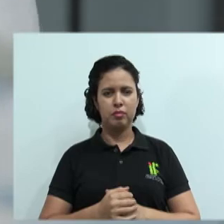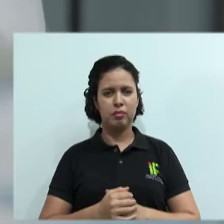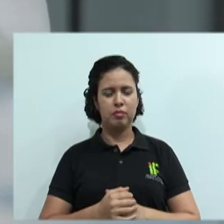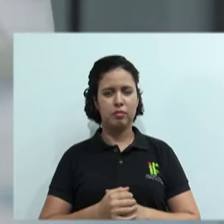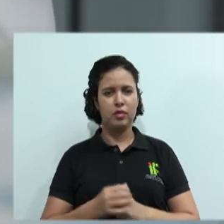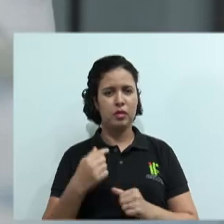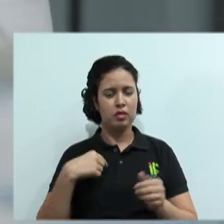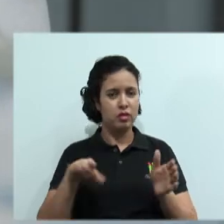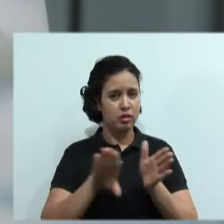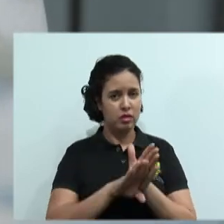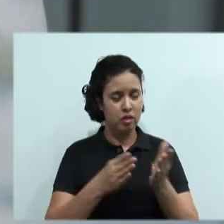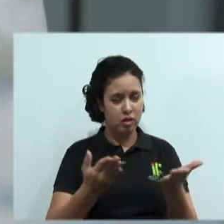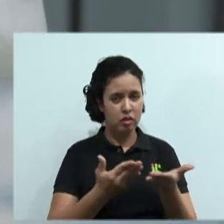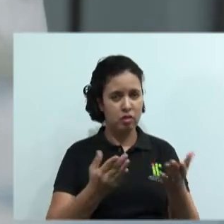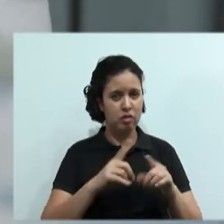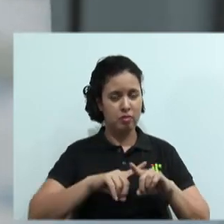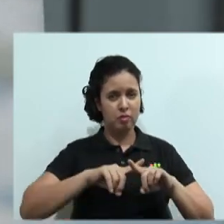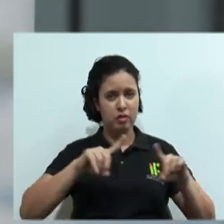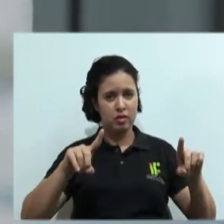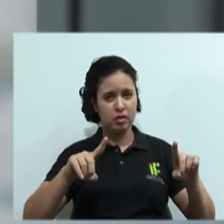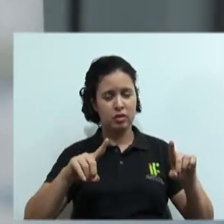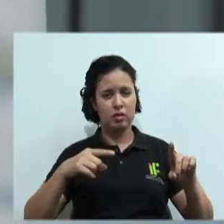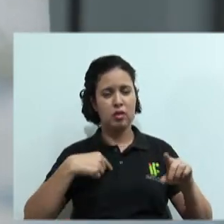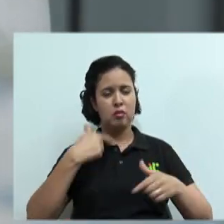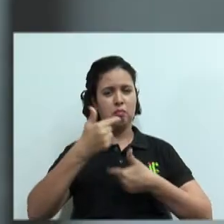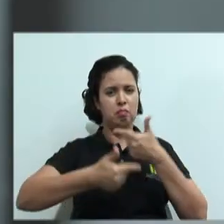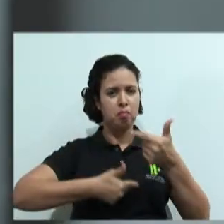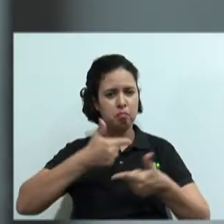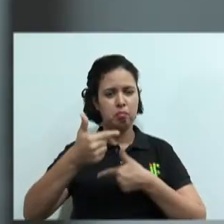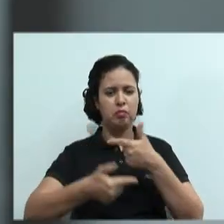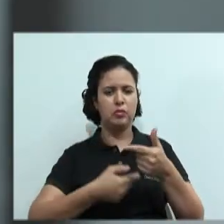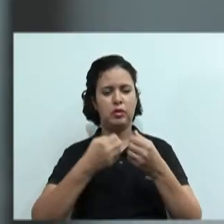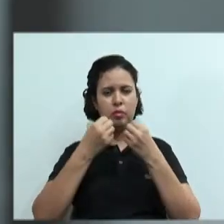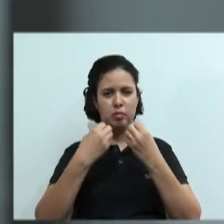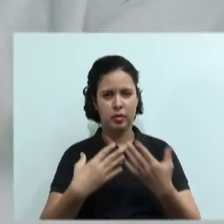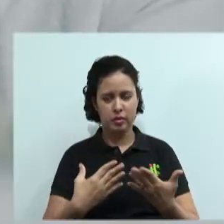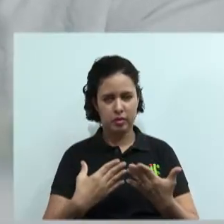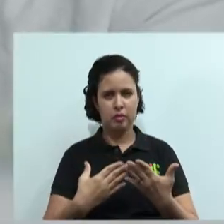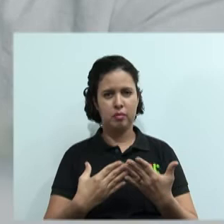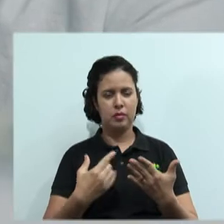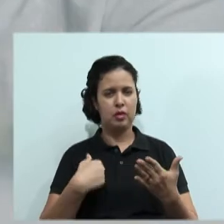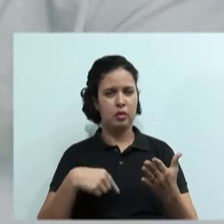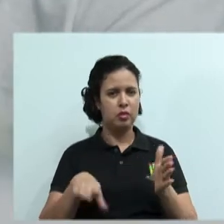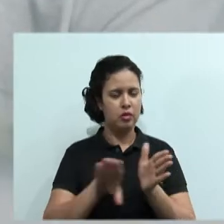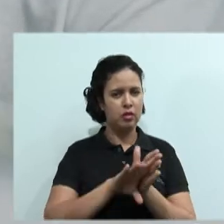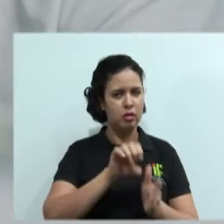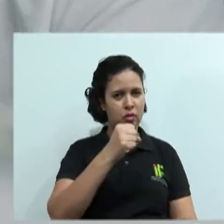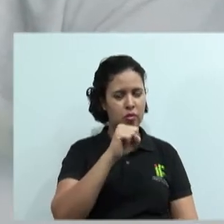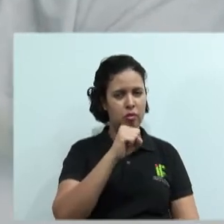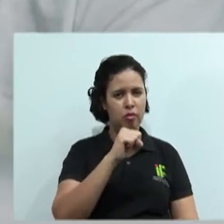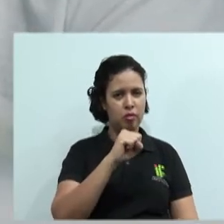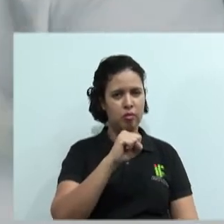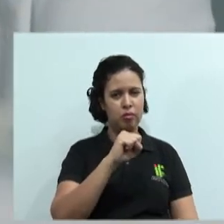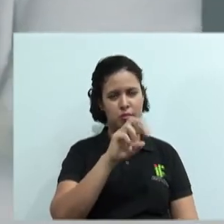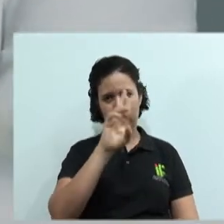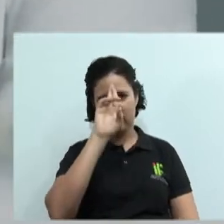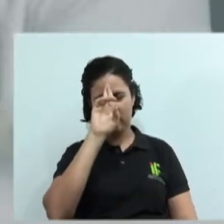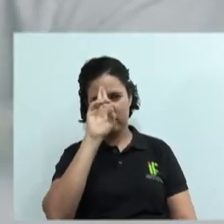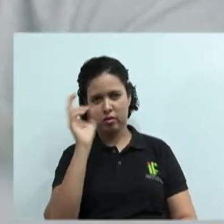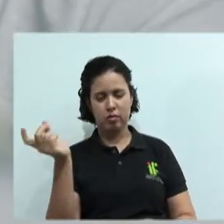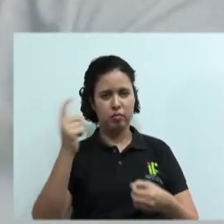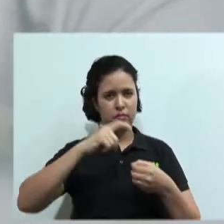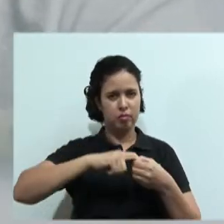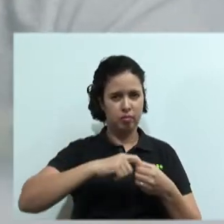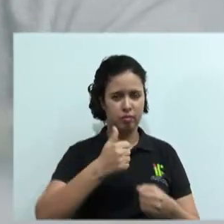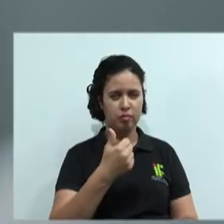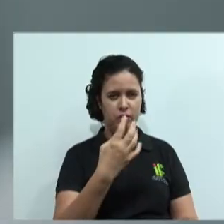eu tô há pouco tempo na empresa, mas a minha produtividade tem sido muito boa, né? Certo. Eu entro às 8, saio meio-dia, volto às 14, saio